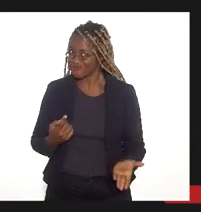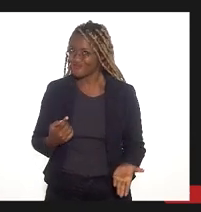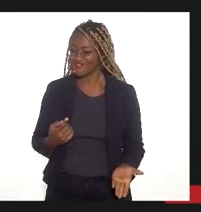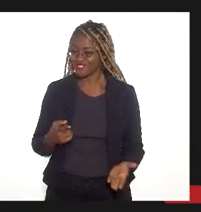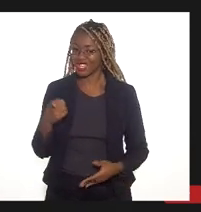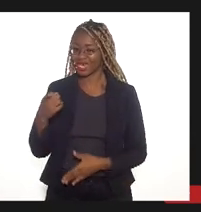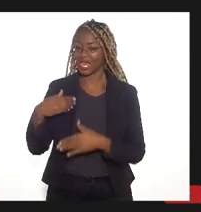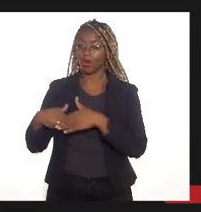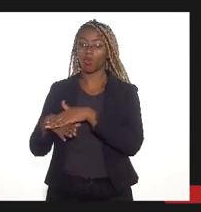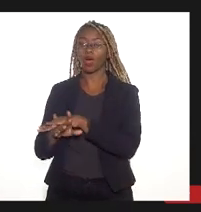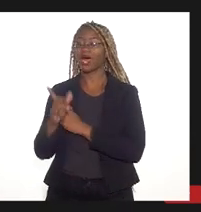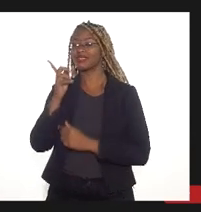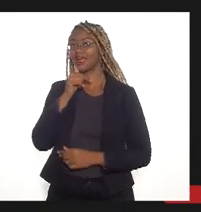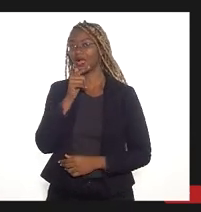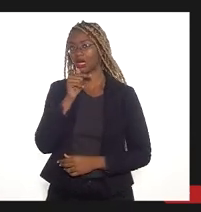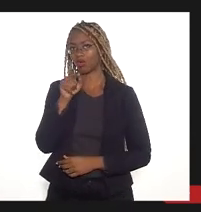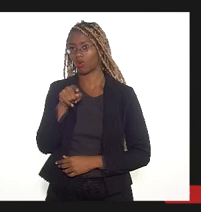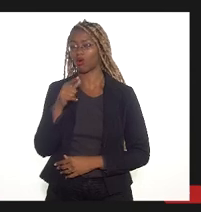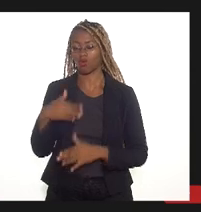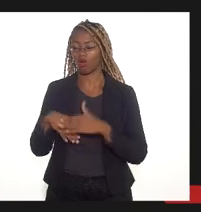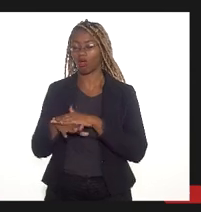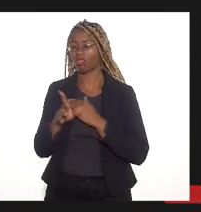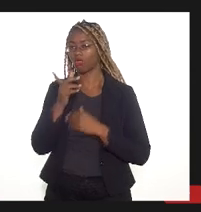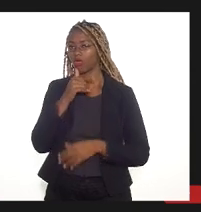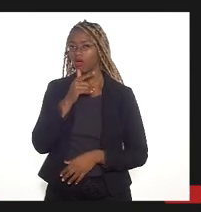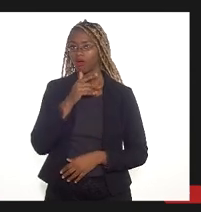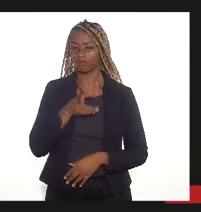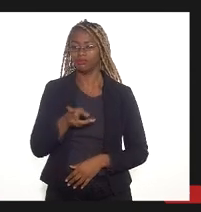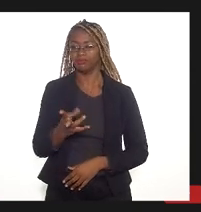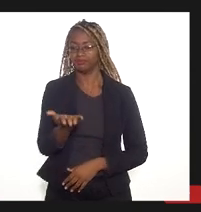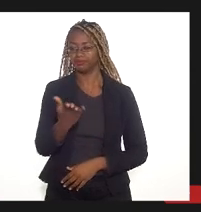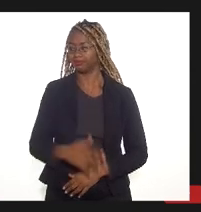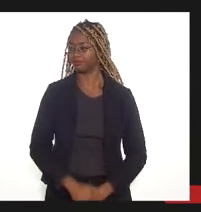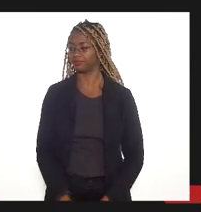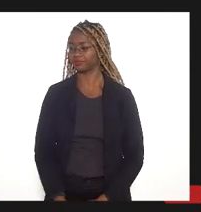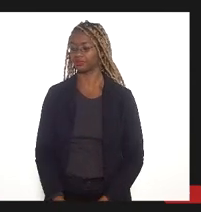que reserva a água, que guarda a água. Pode ir em frente.